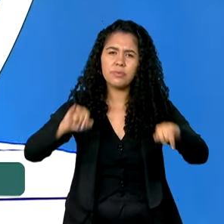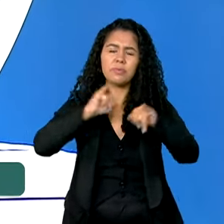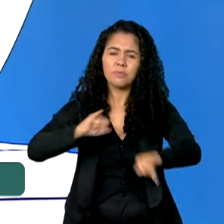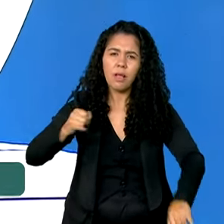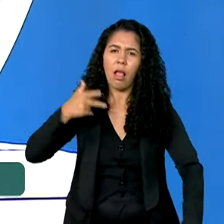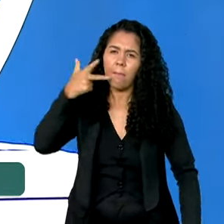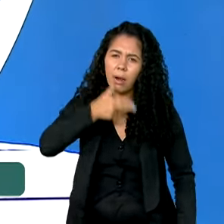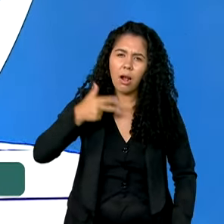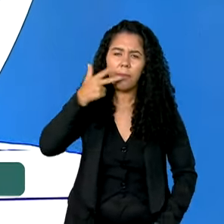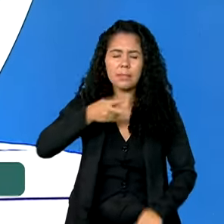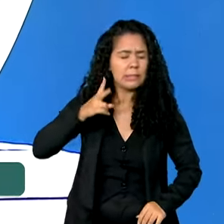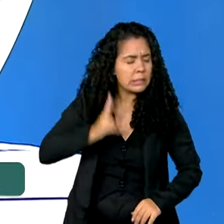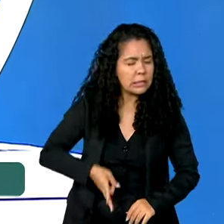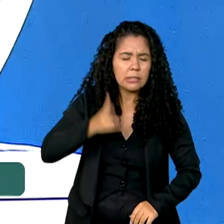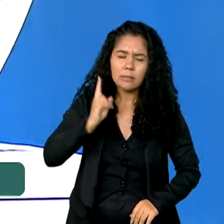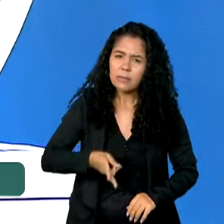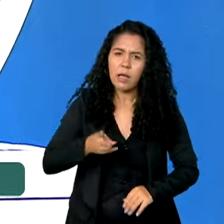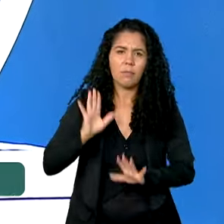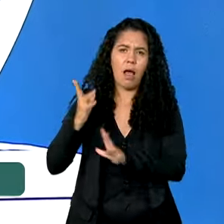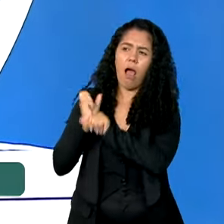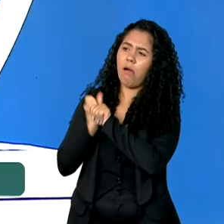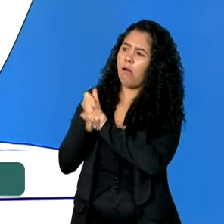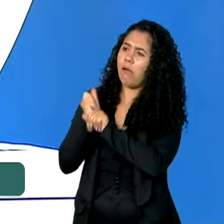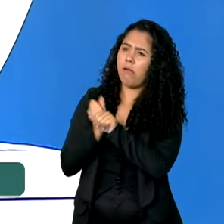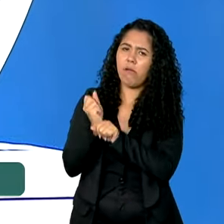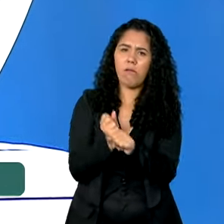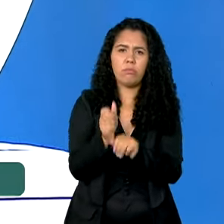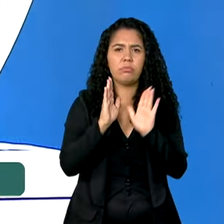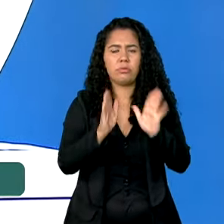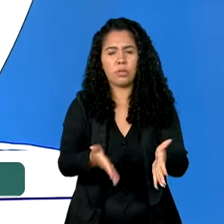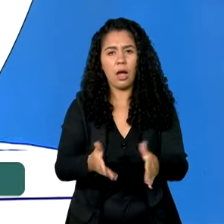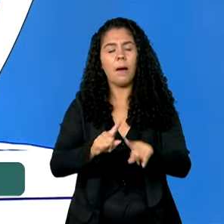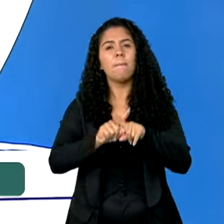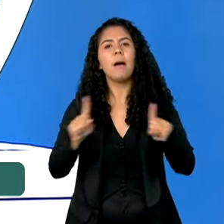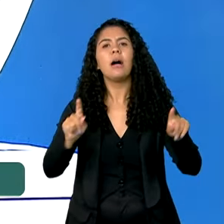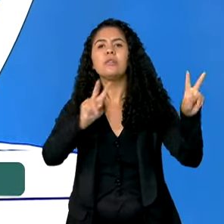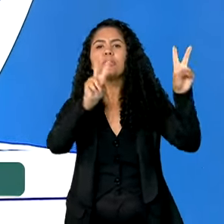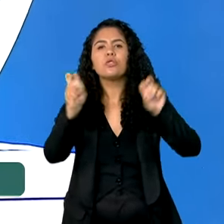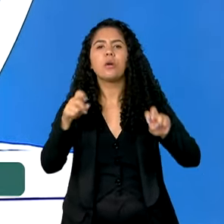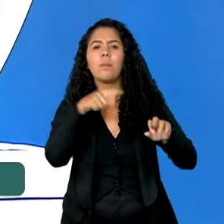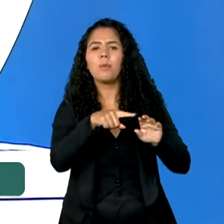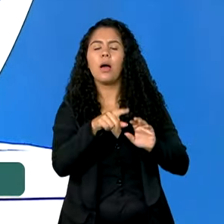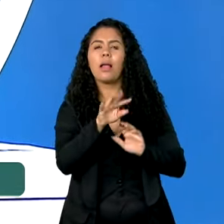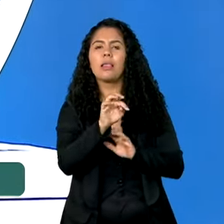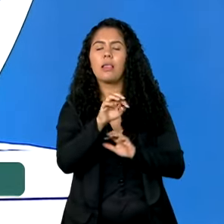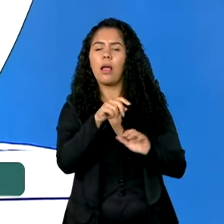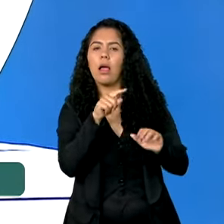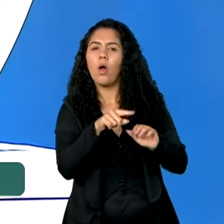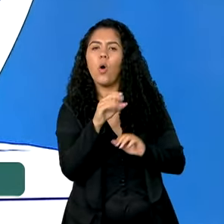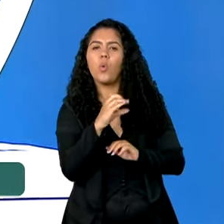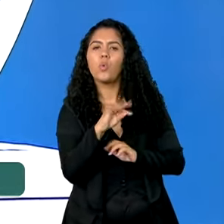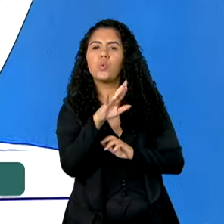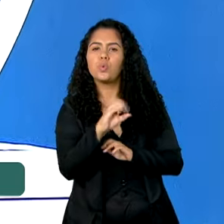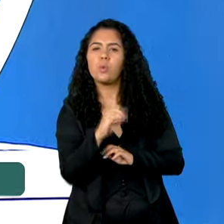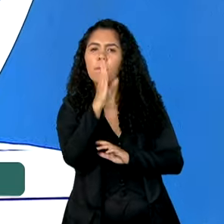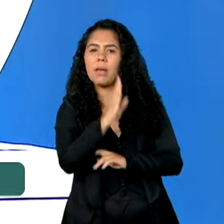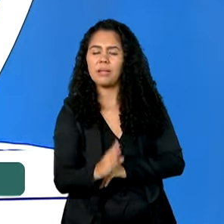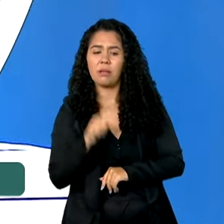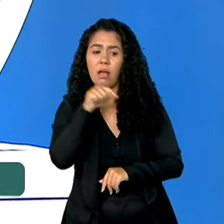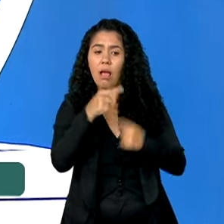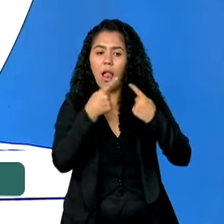insistentemente há muitos anos. O termo custo Brasil foi cunhado pela CNI na década de 1990.